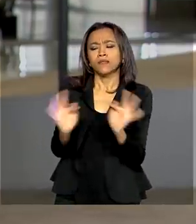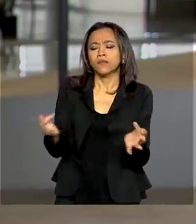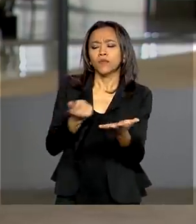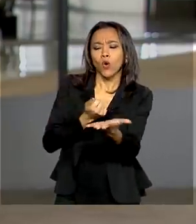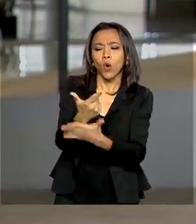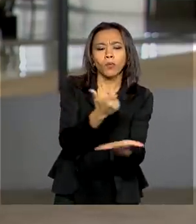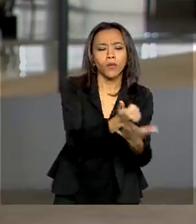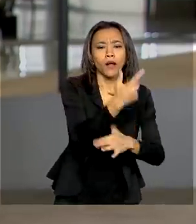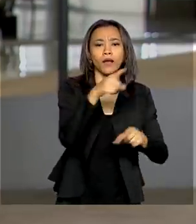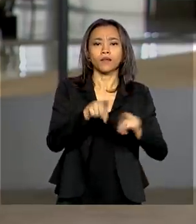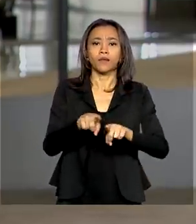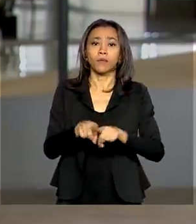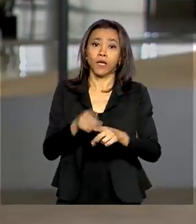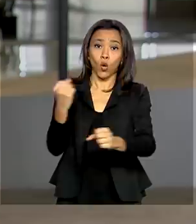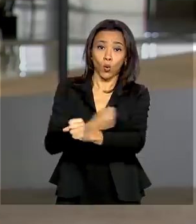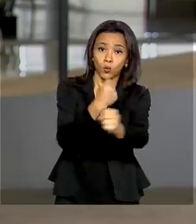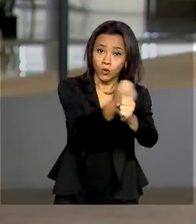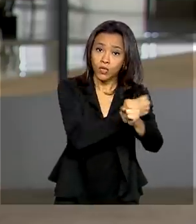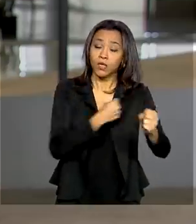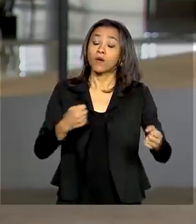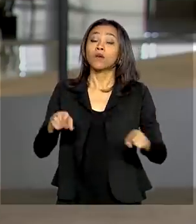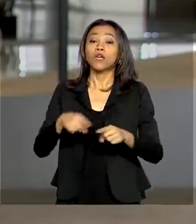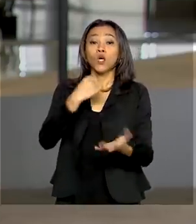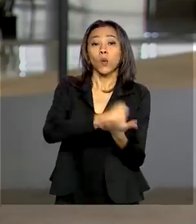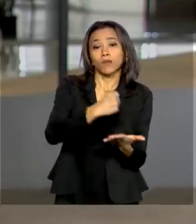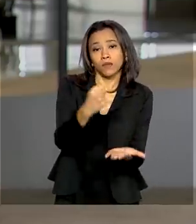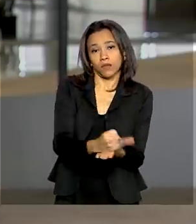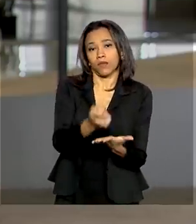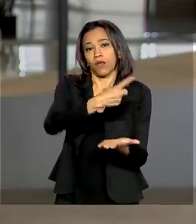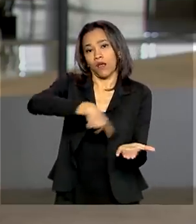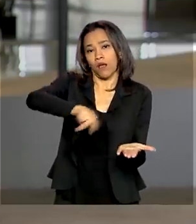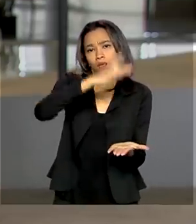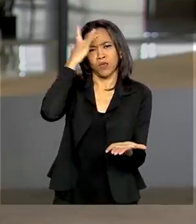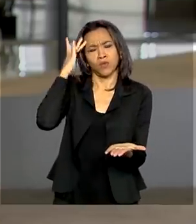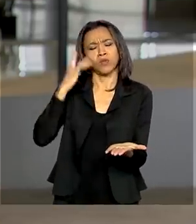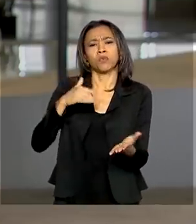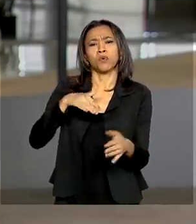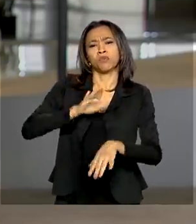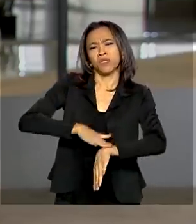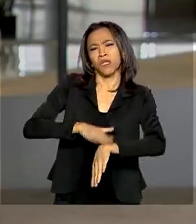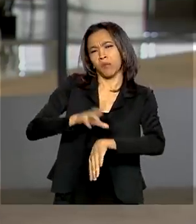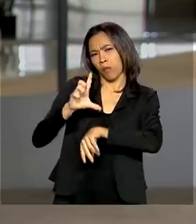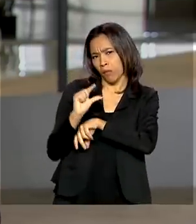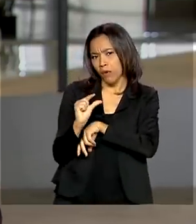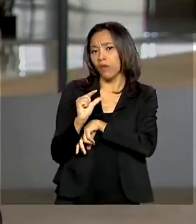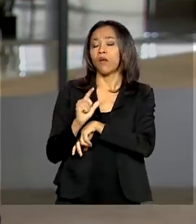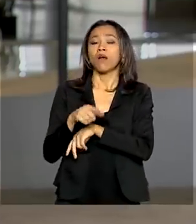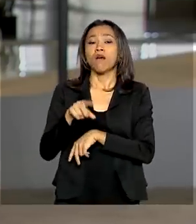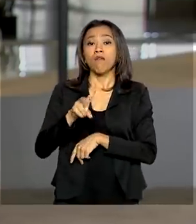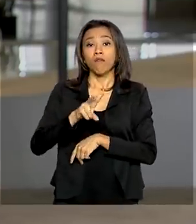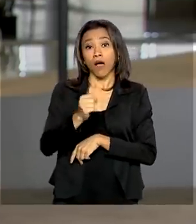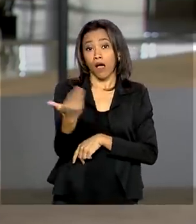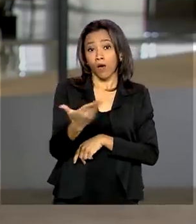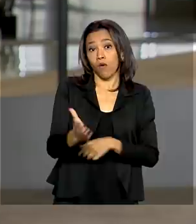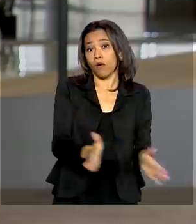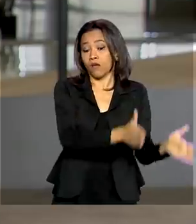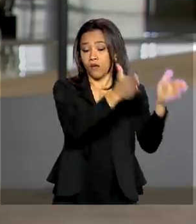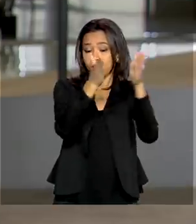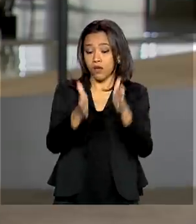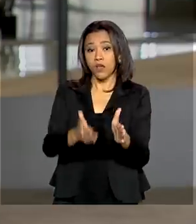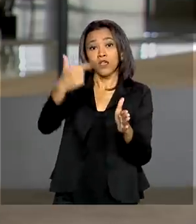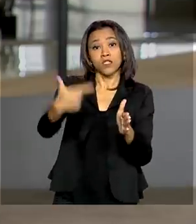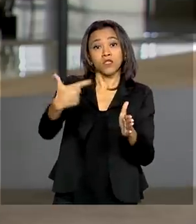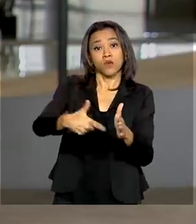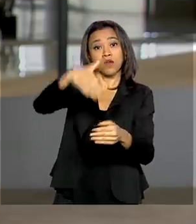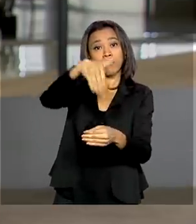obras e contratações de serviços e pessoal temporário. O texto agora será votado em segundo turno no Senado